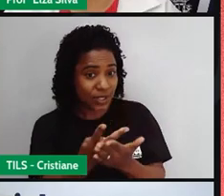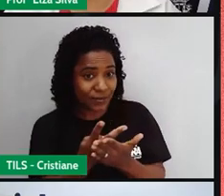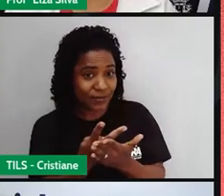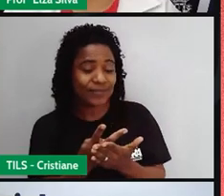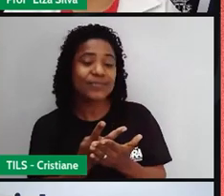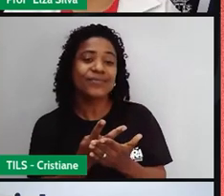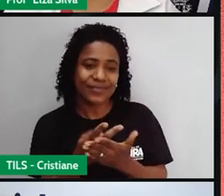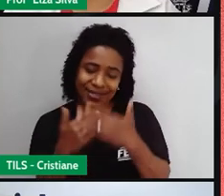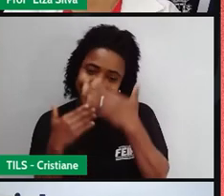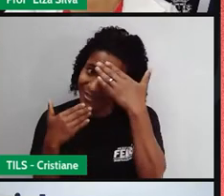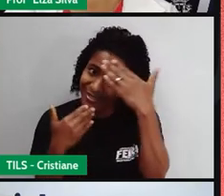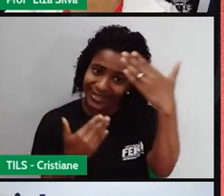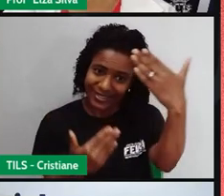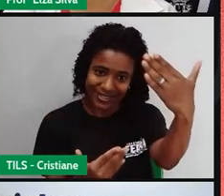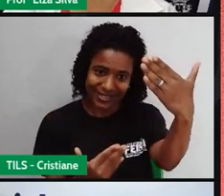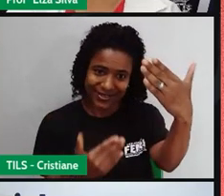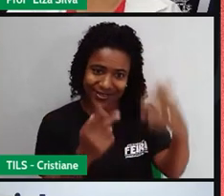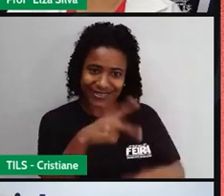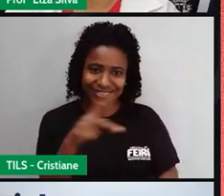Thank you, teacher Andrea.